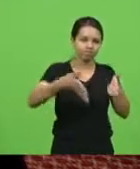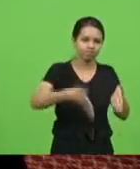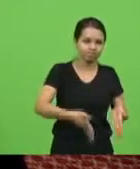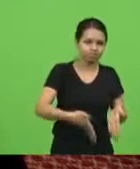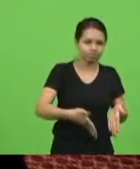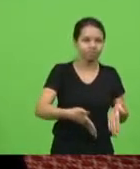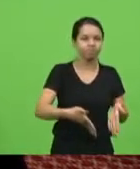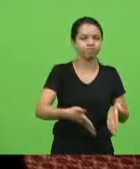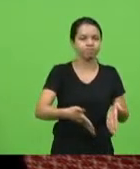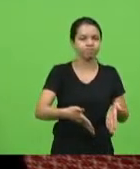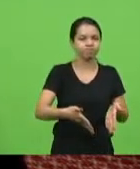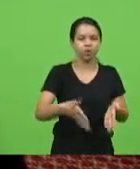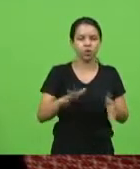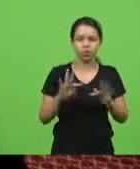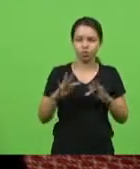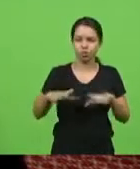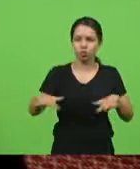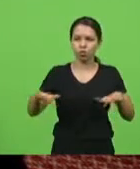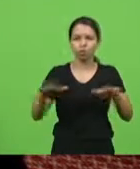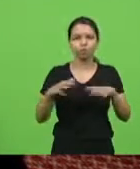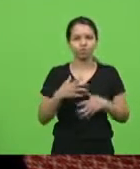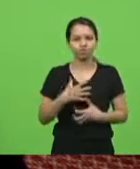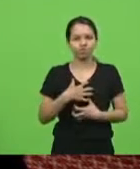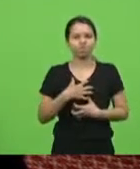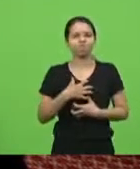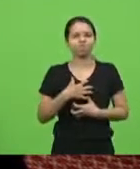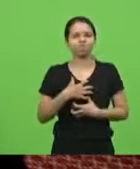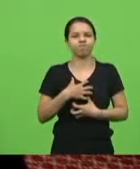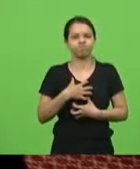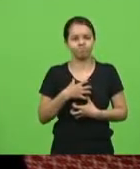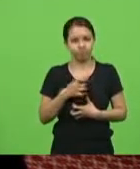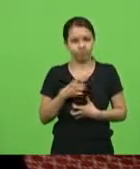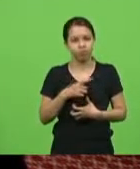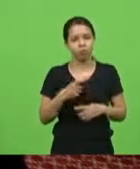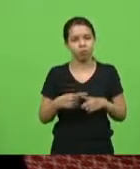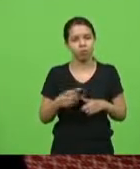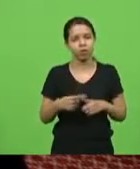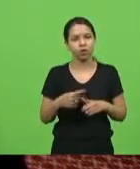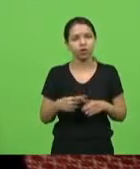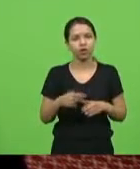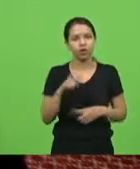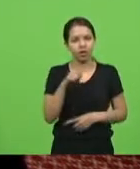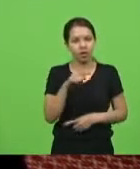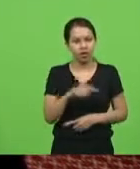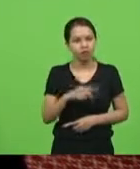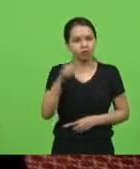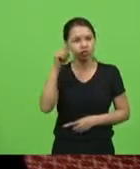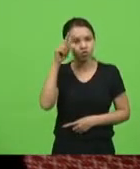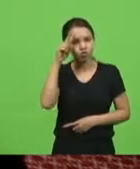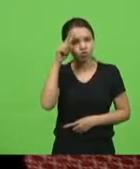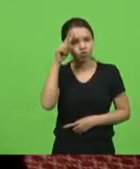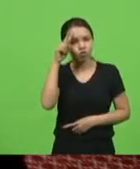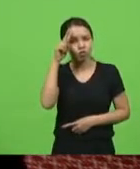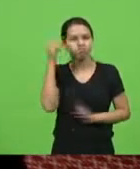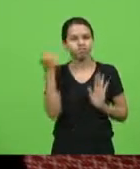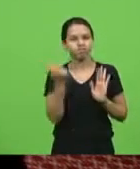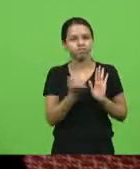Porque ele vai deixar um legado muito grande para aquela região.